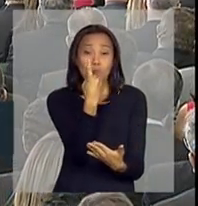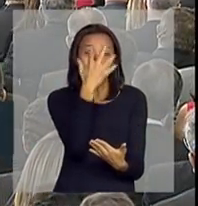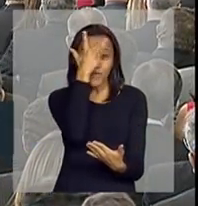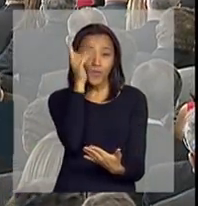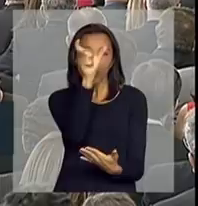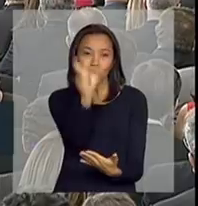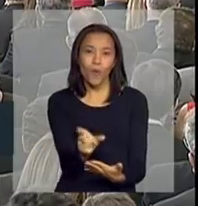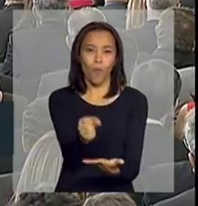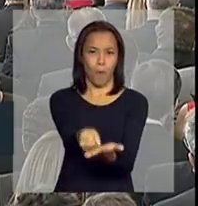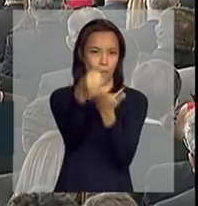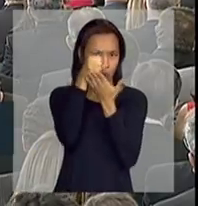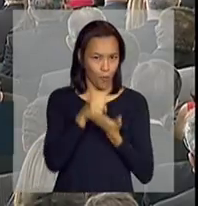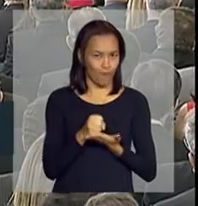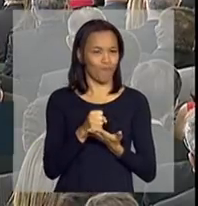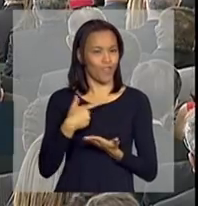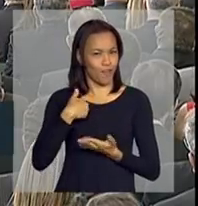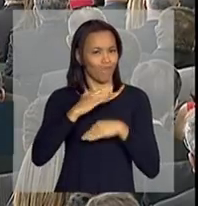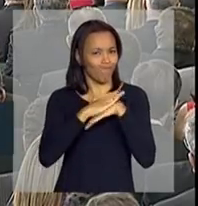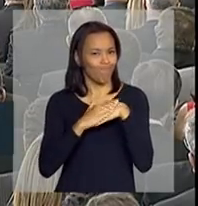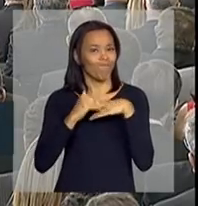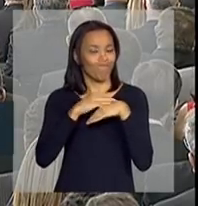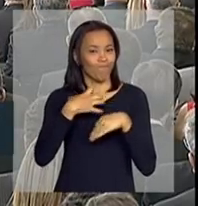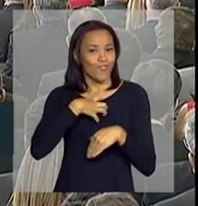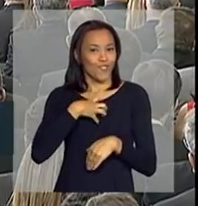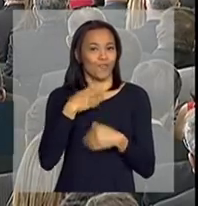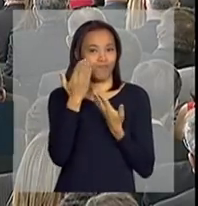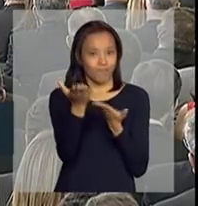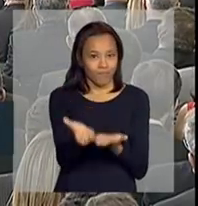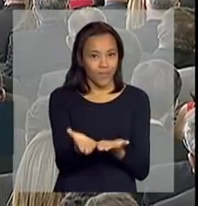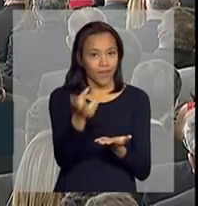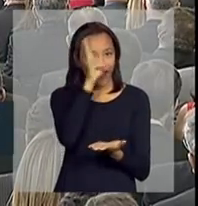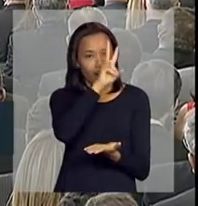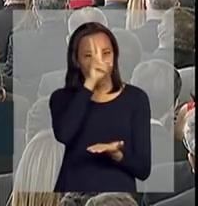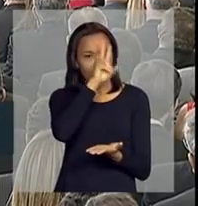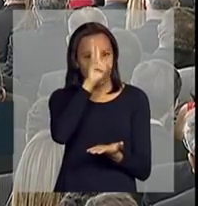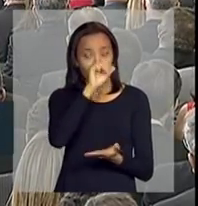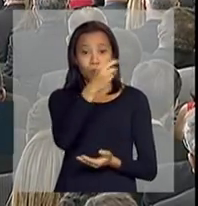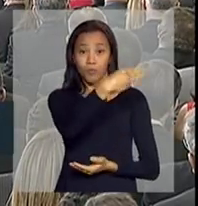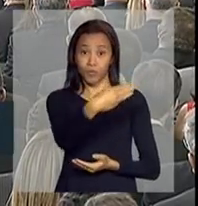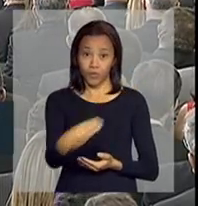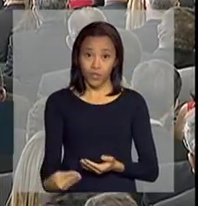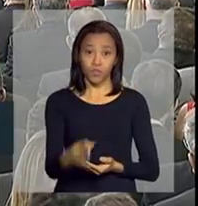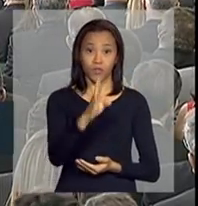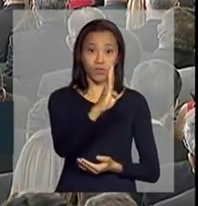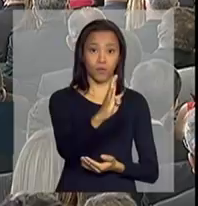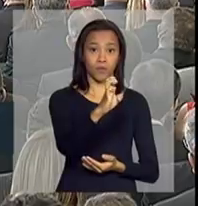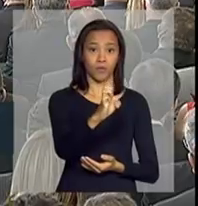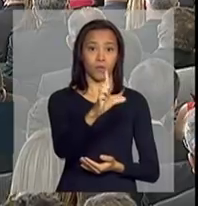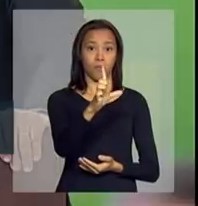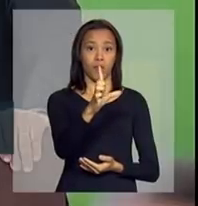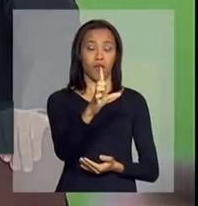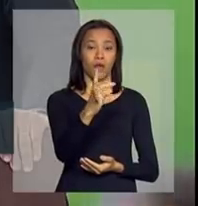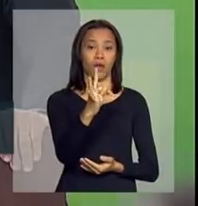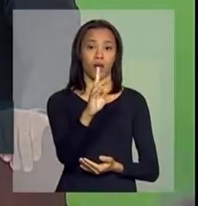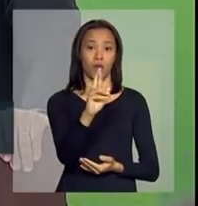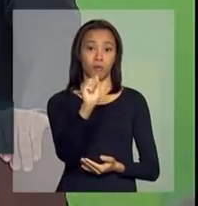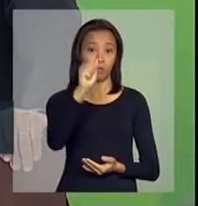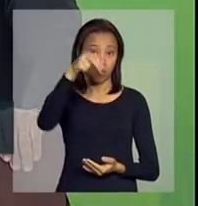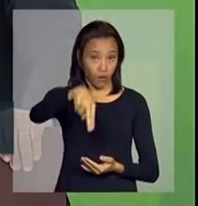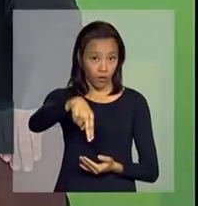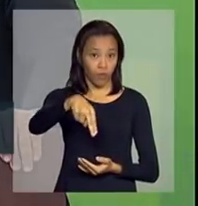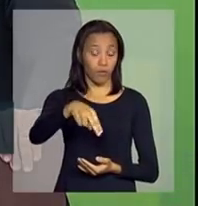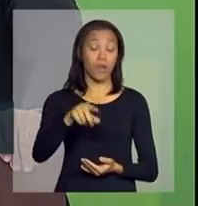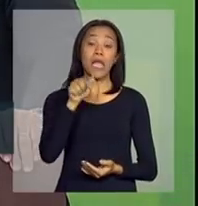um grande carinho e de saudosa memória, o ministro Hélio Beltrão. O ministro Hélio